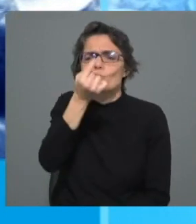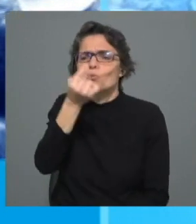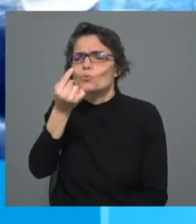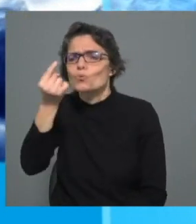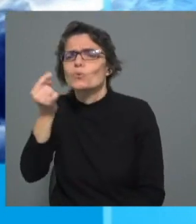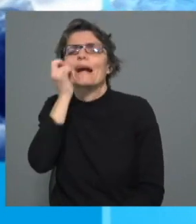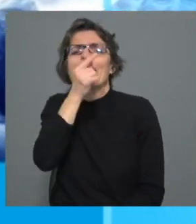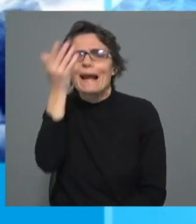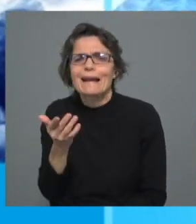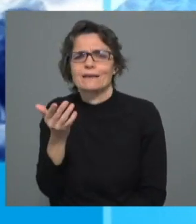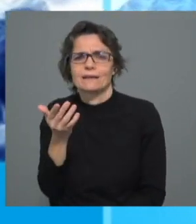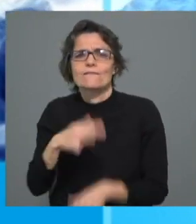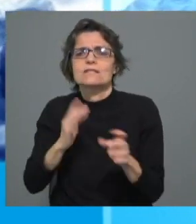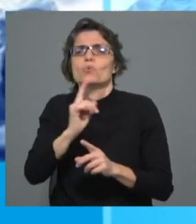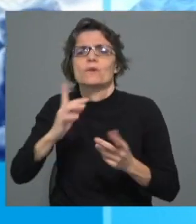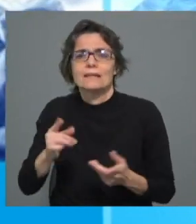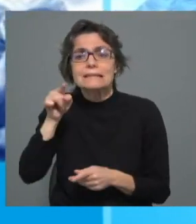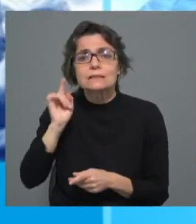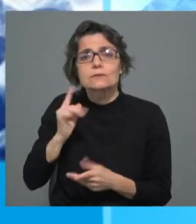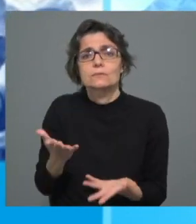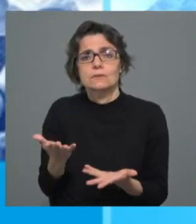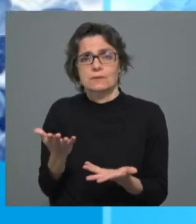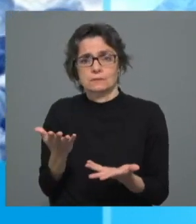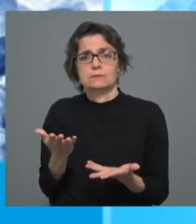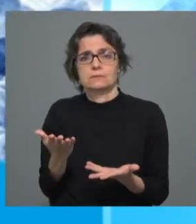e ver o que é que se pode fazer no sentido de